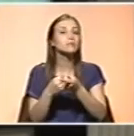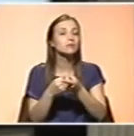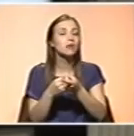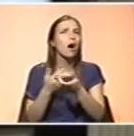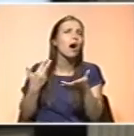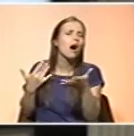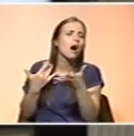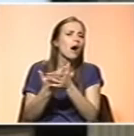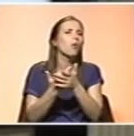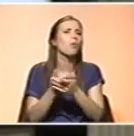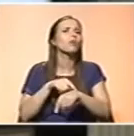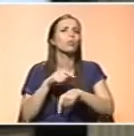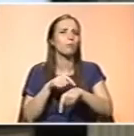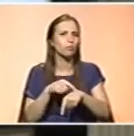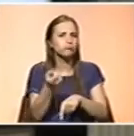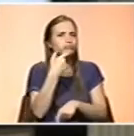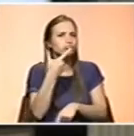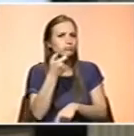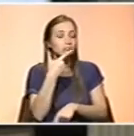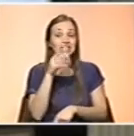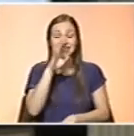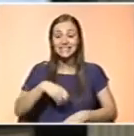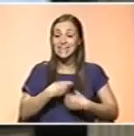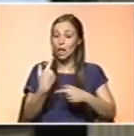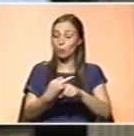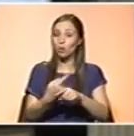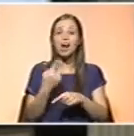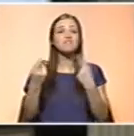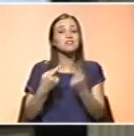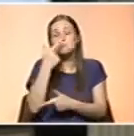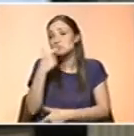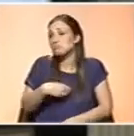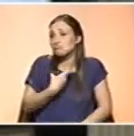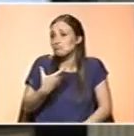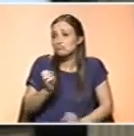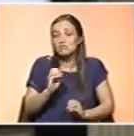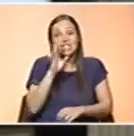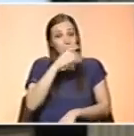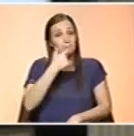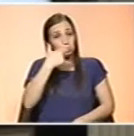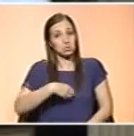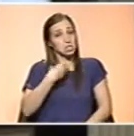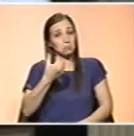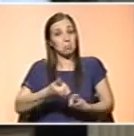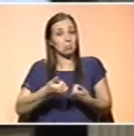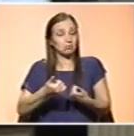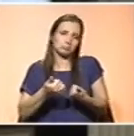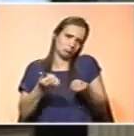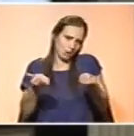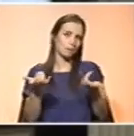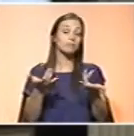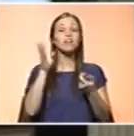fazem. E depois têm algum sintoma. Muitas vezes as pessoas não têm sintoma. Quando a pessoa se sente bem, à partida, está bem.